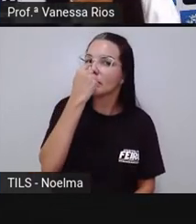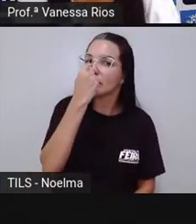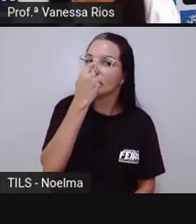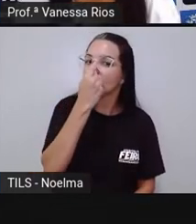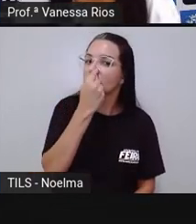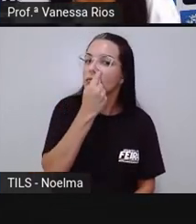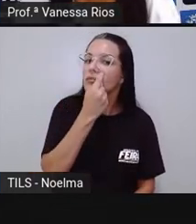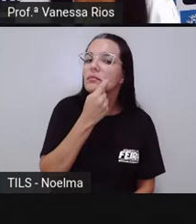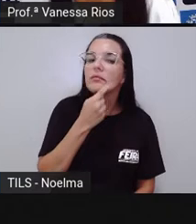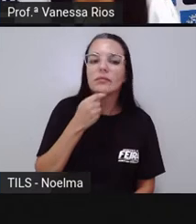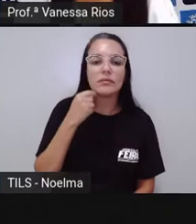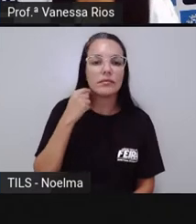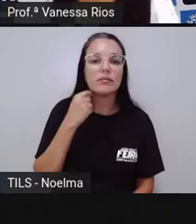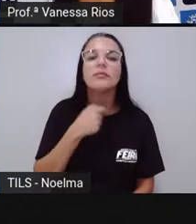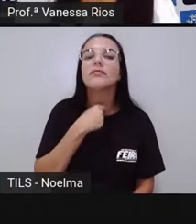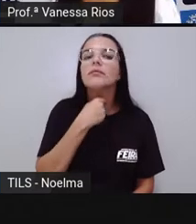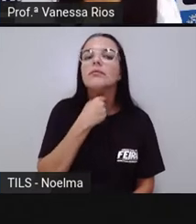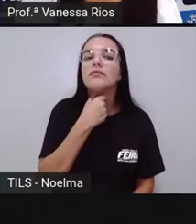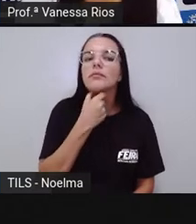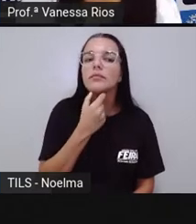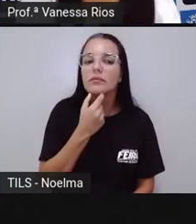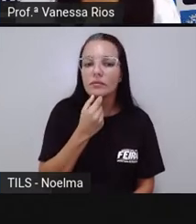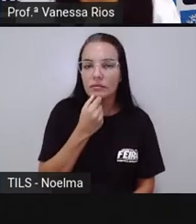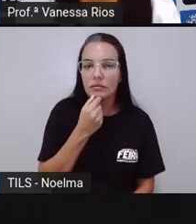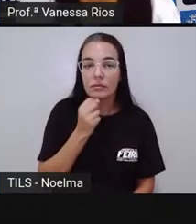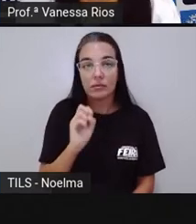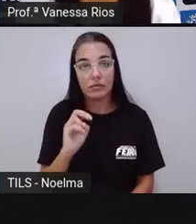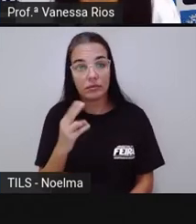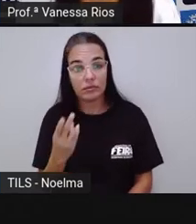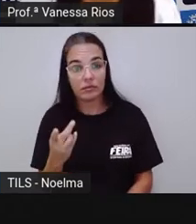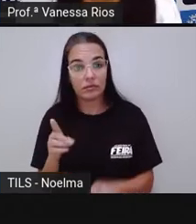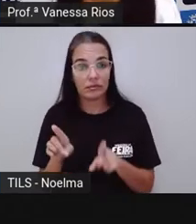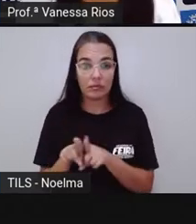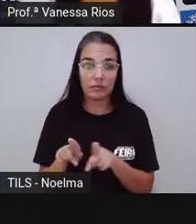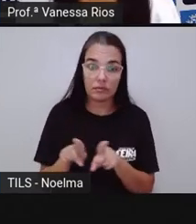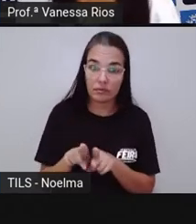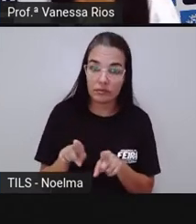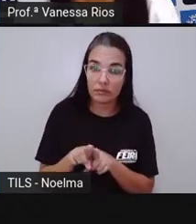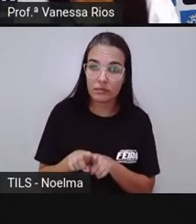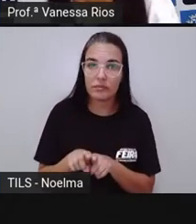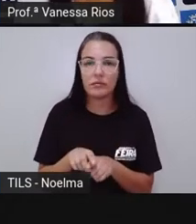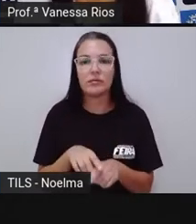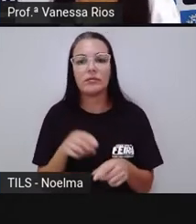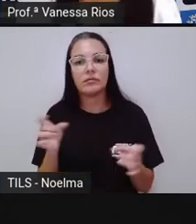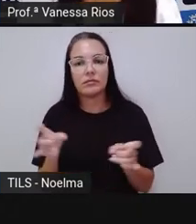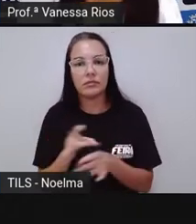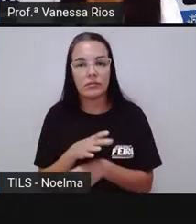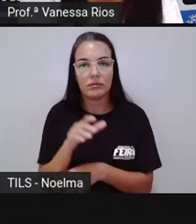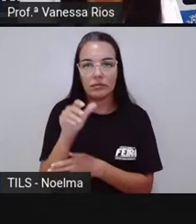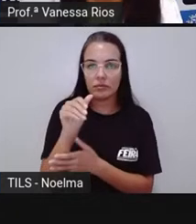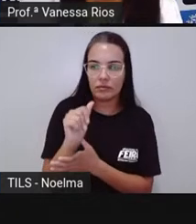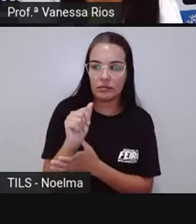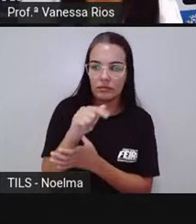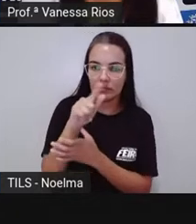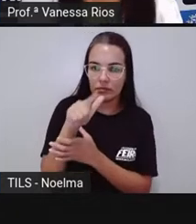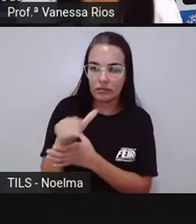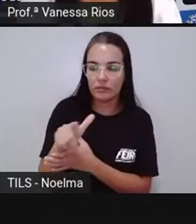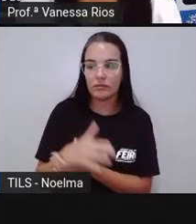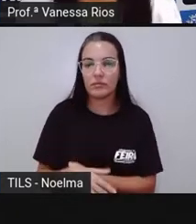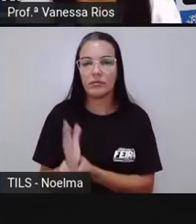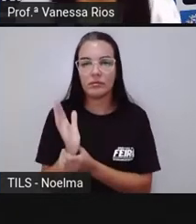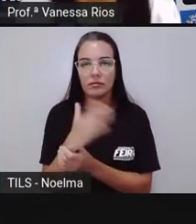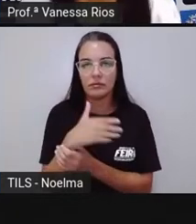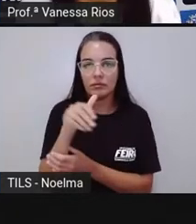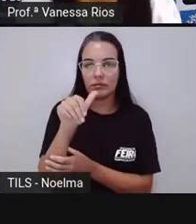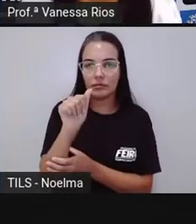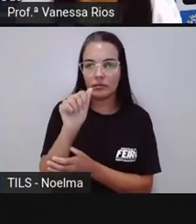Ou ainda, as paroxítonas terminadas em AN, ANS, ANS ou ANS. E aí tem alguns